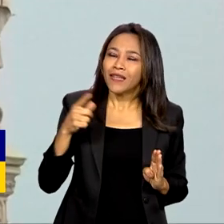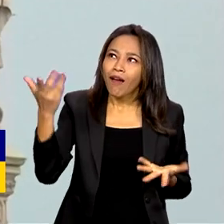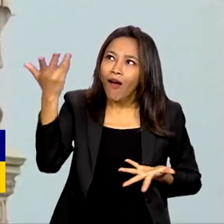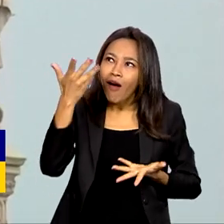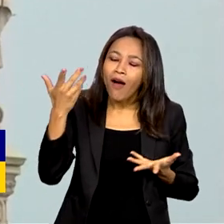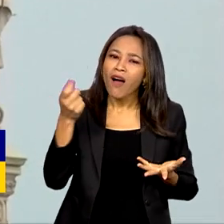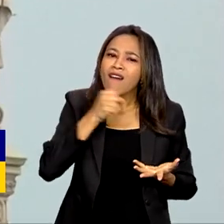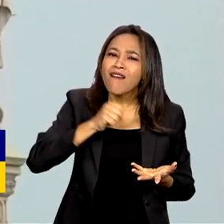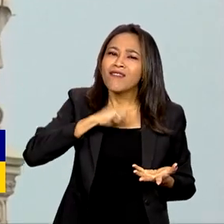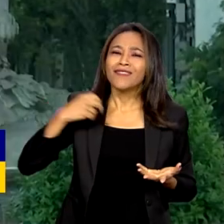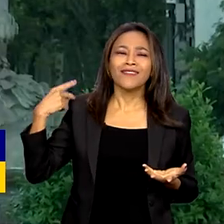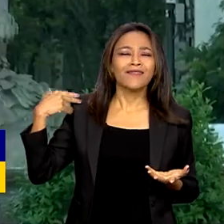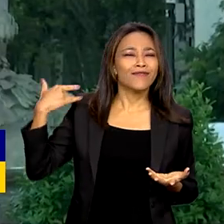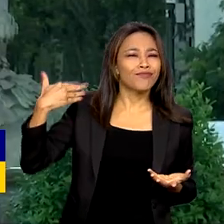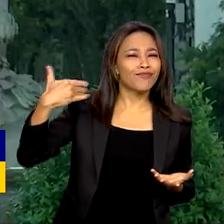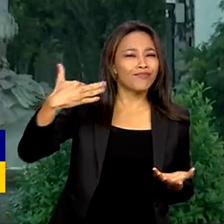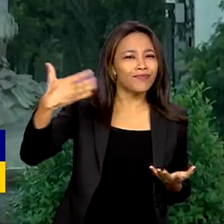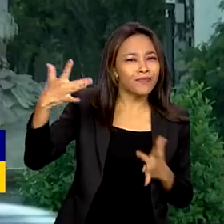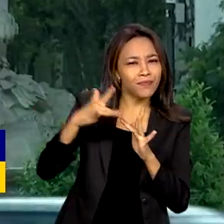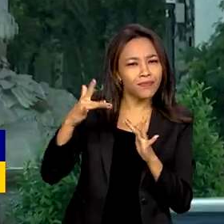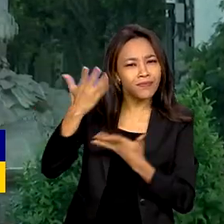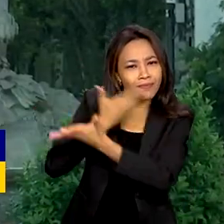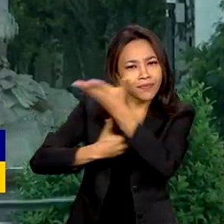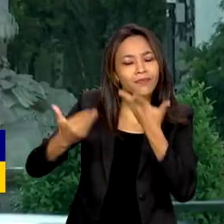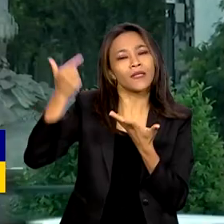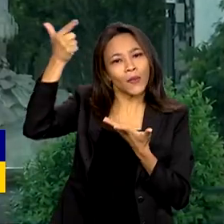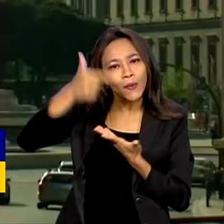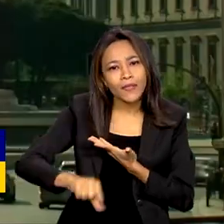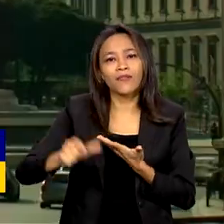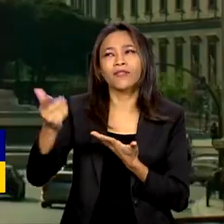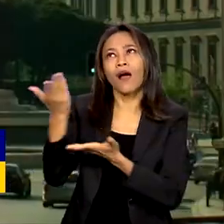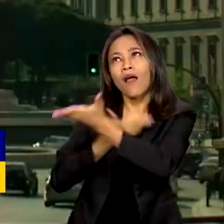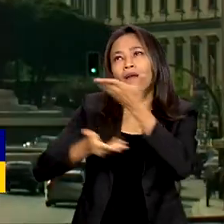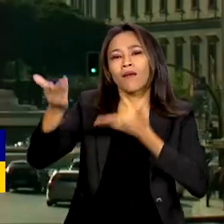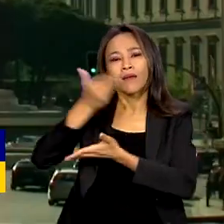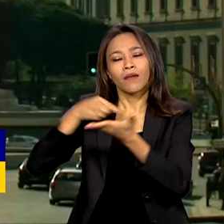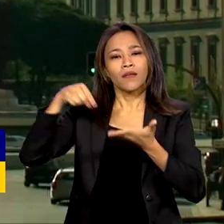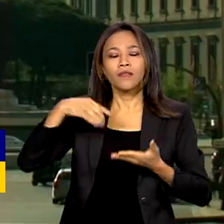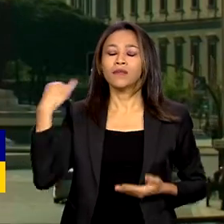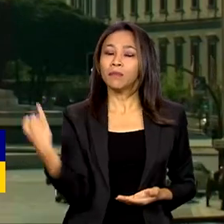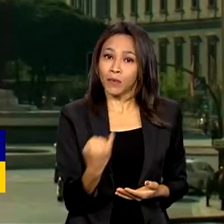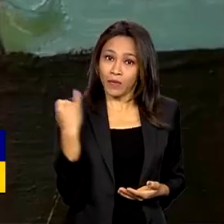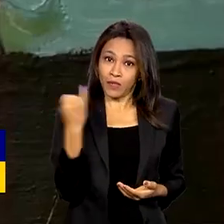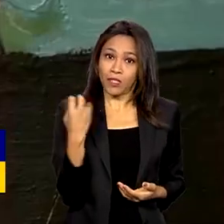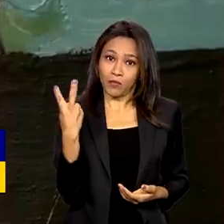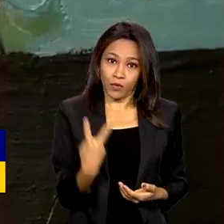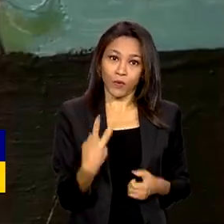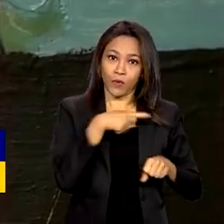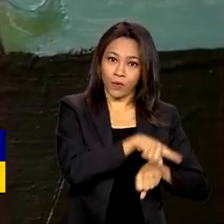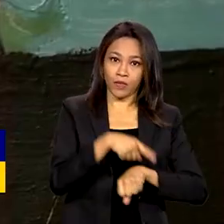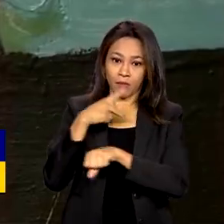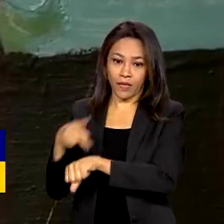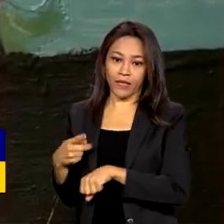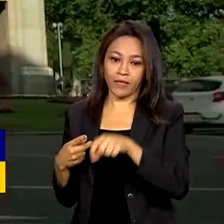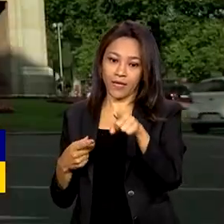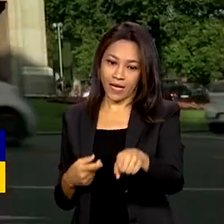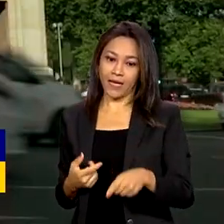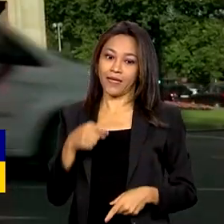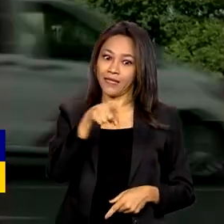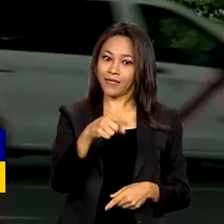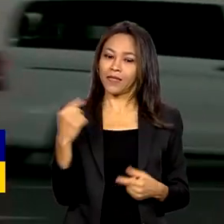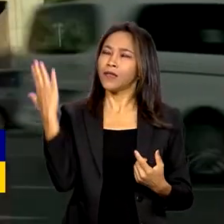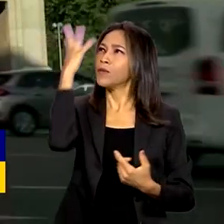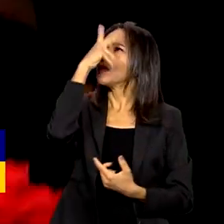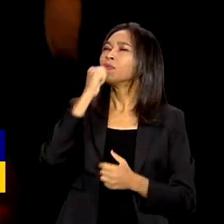Espanha, que mais uma vez renovarão as relações bilaterais, essenciais para os dois países. A terra de Picasso, de